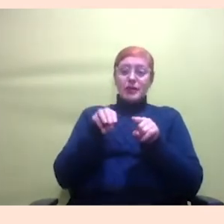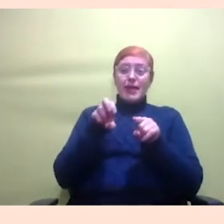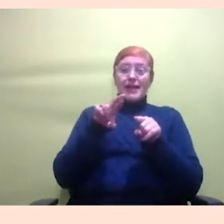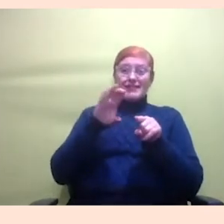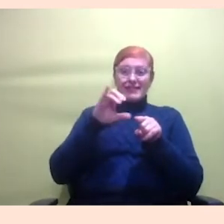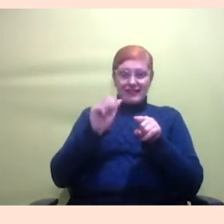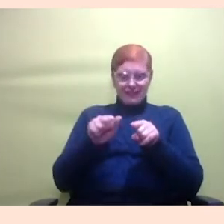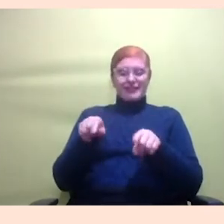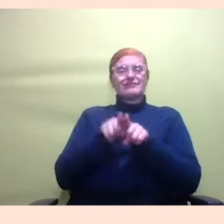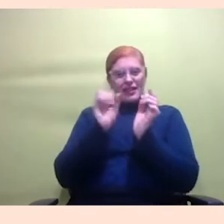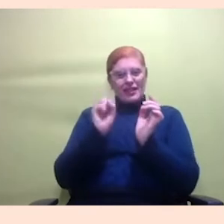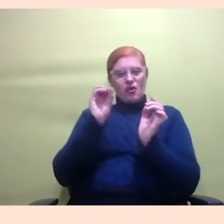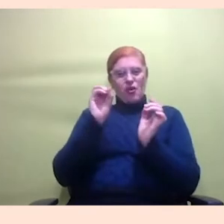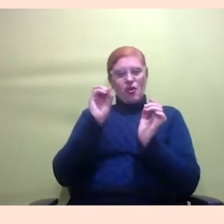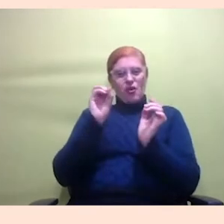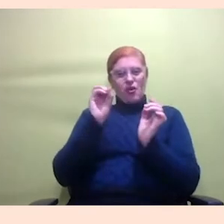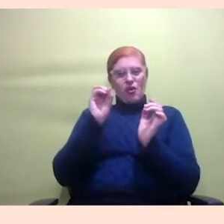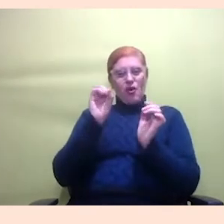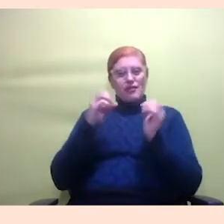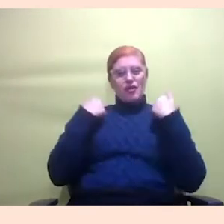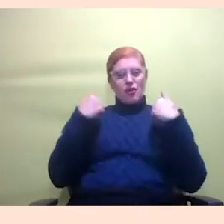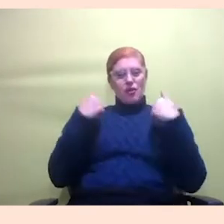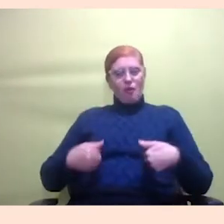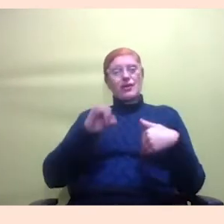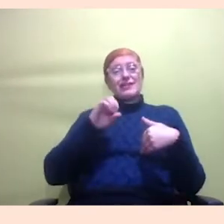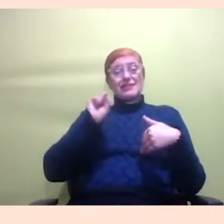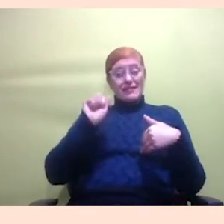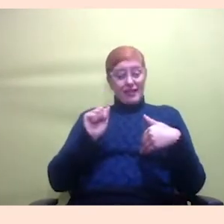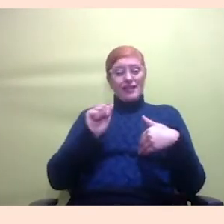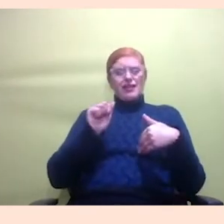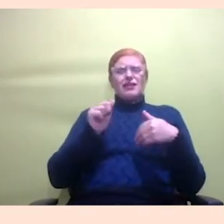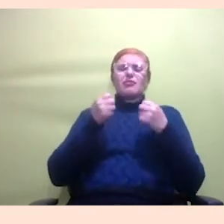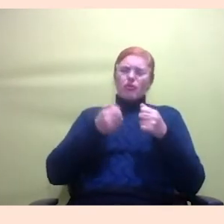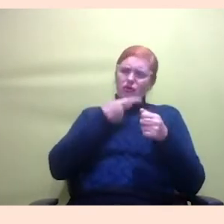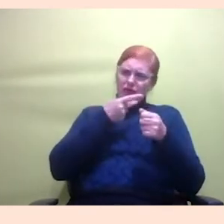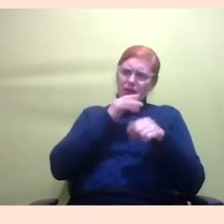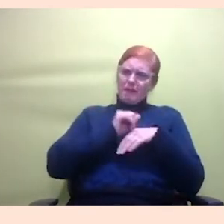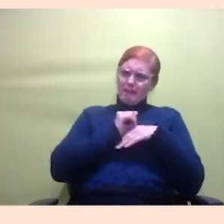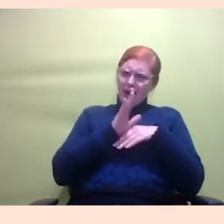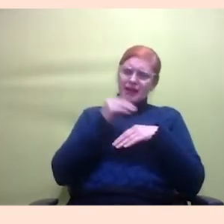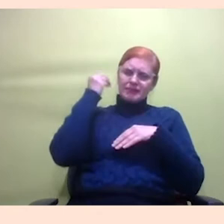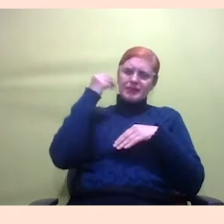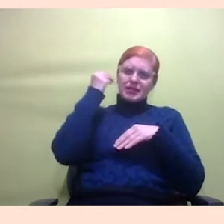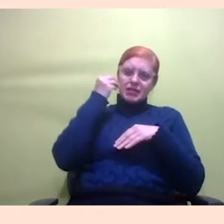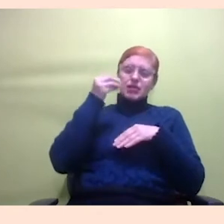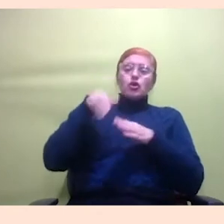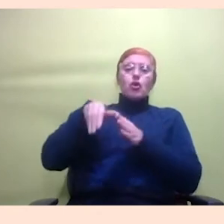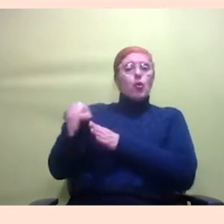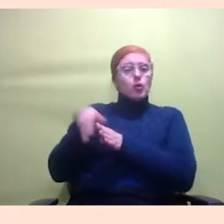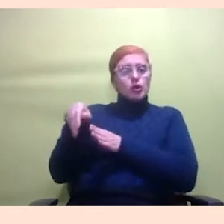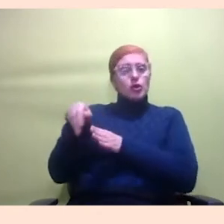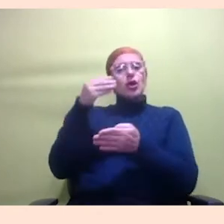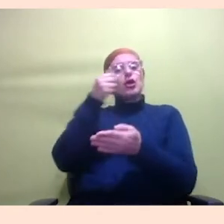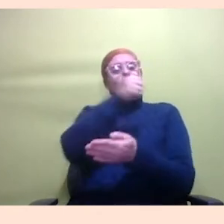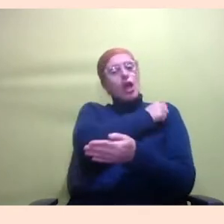Isabela Isabela você poderia falar um pouco mais dessa experiência de orientação de estudantes negros e negras